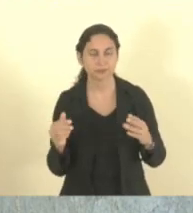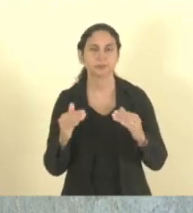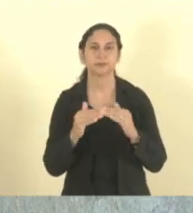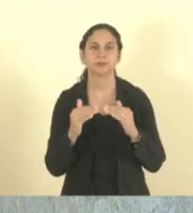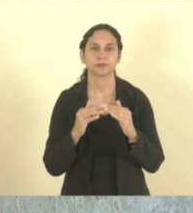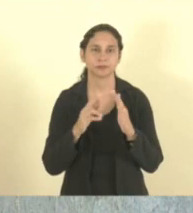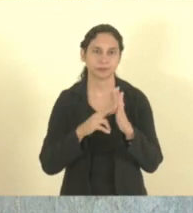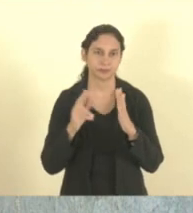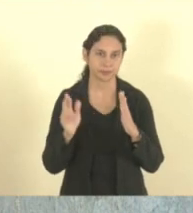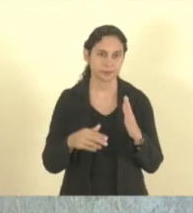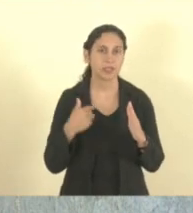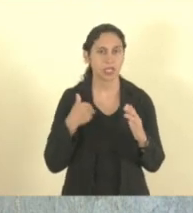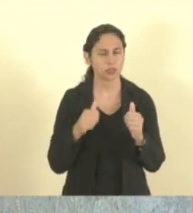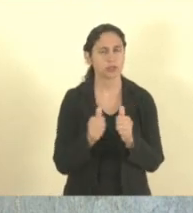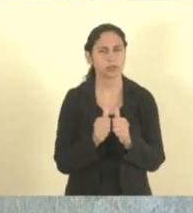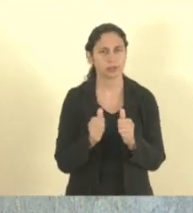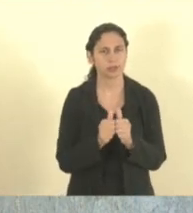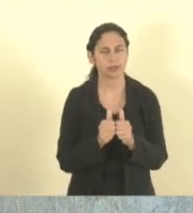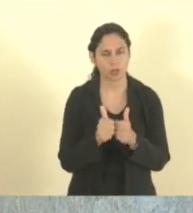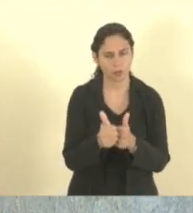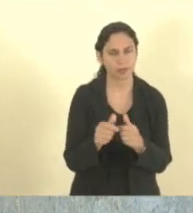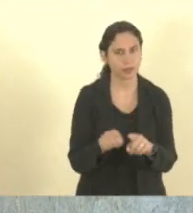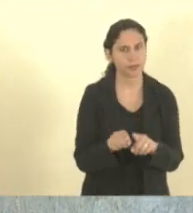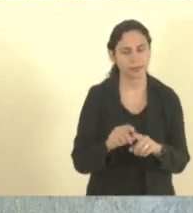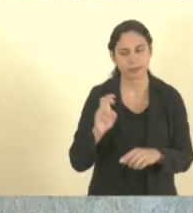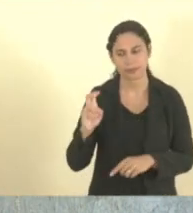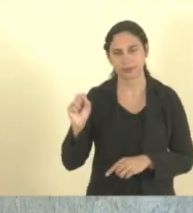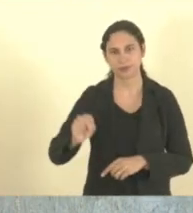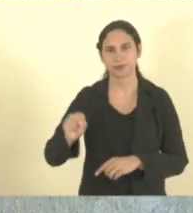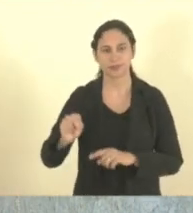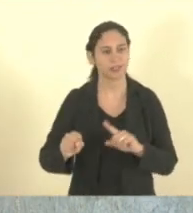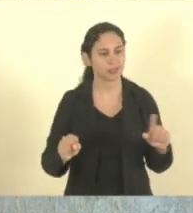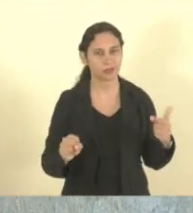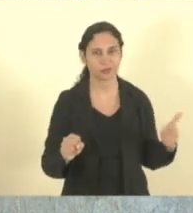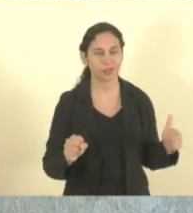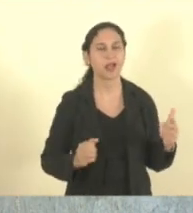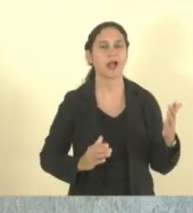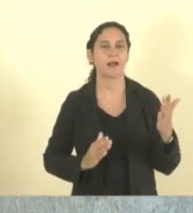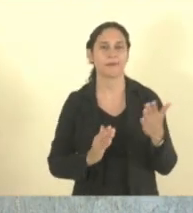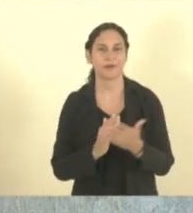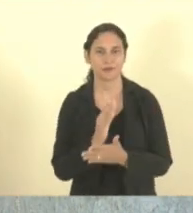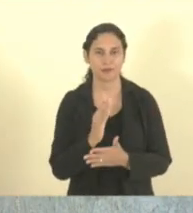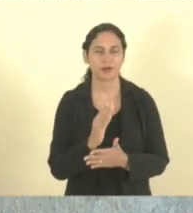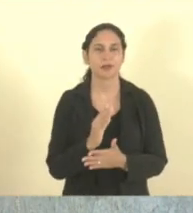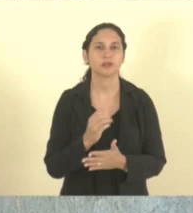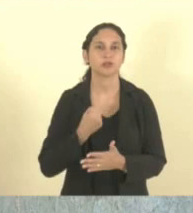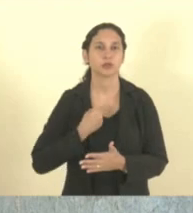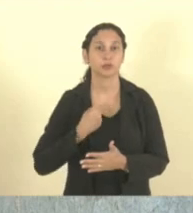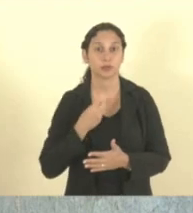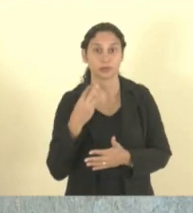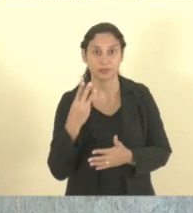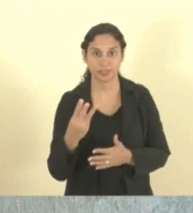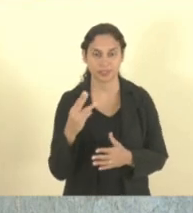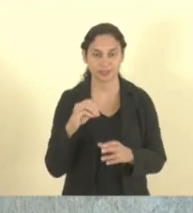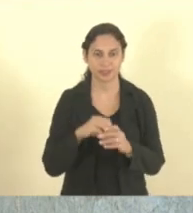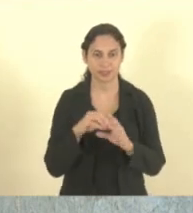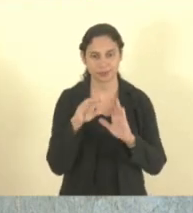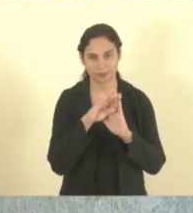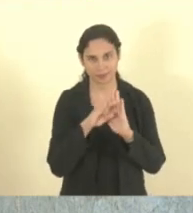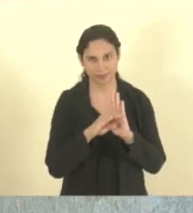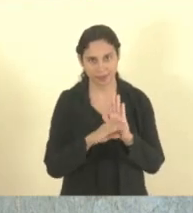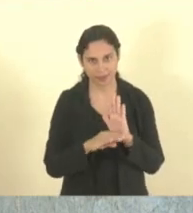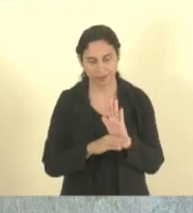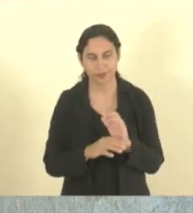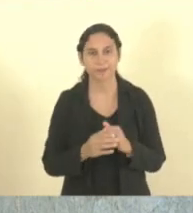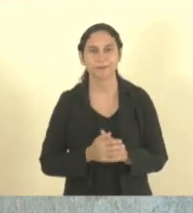relatora. Com a relatora, também acompanho. Cinco votos sim, não, não. Aprovado, parecer, pela constitucionalidade do item 3 da pauta. Tendo em